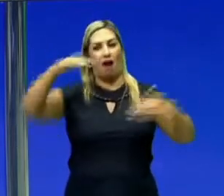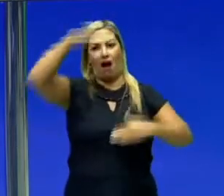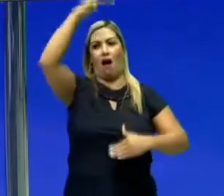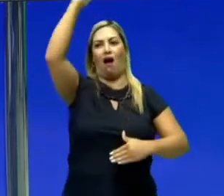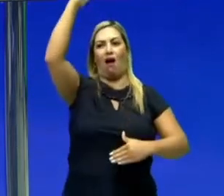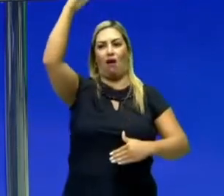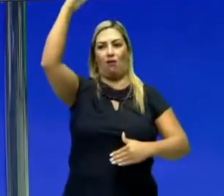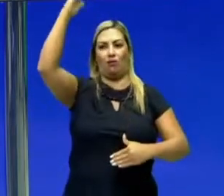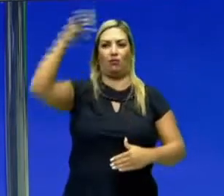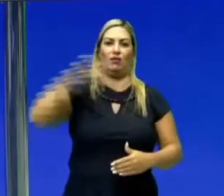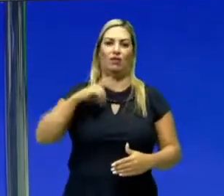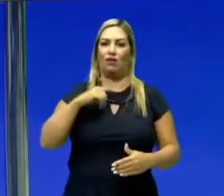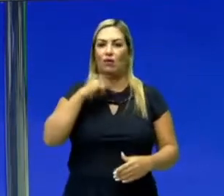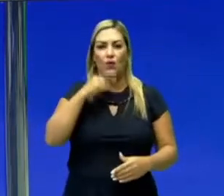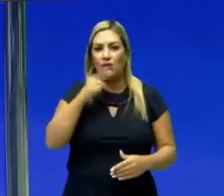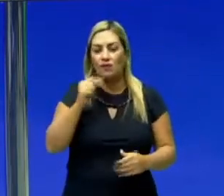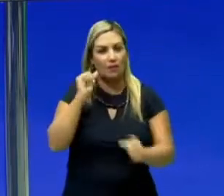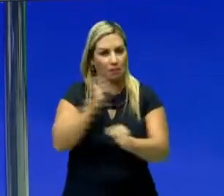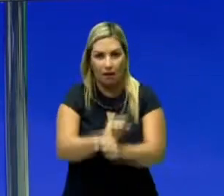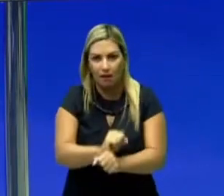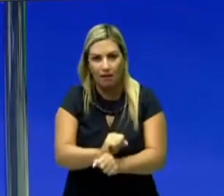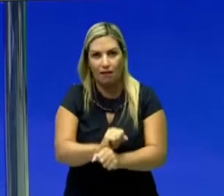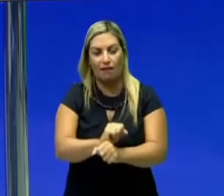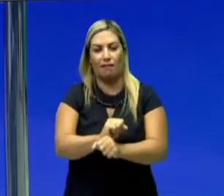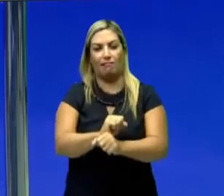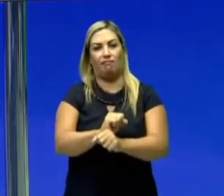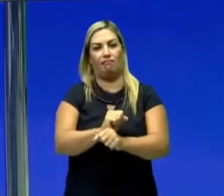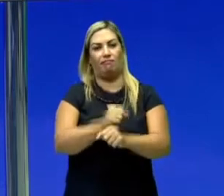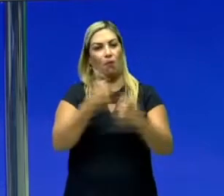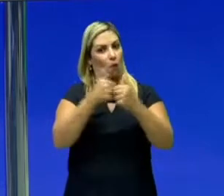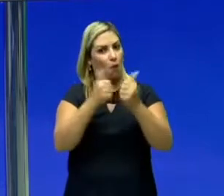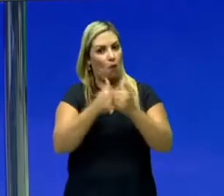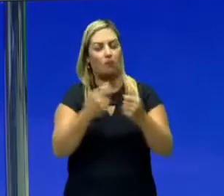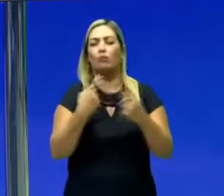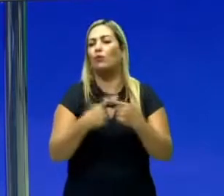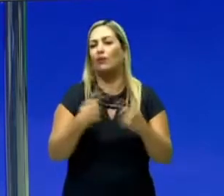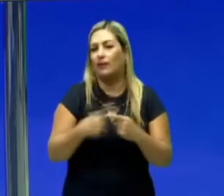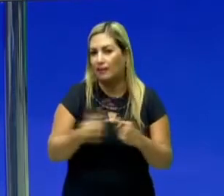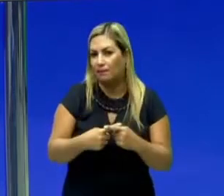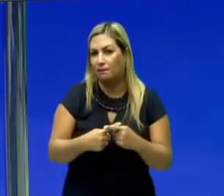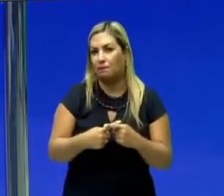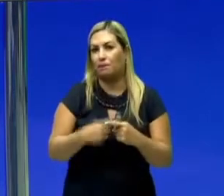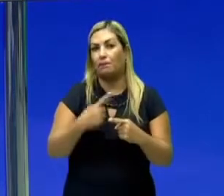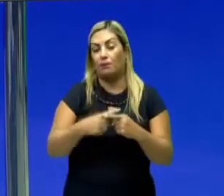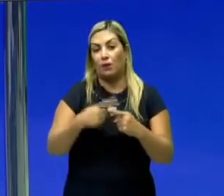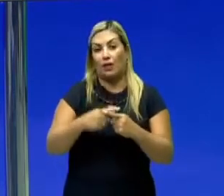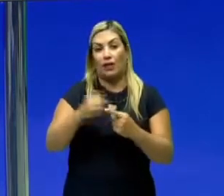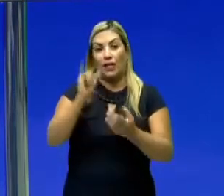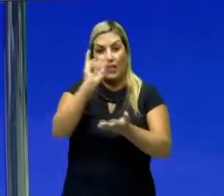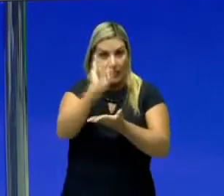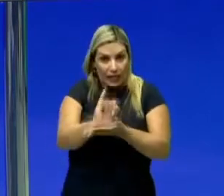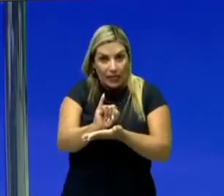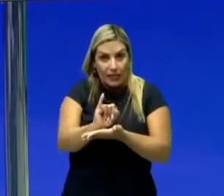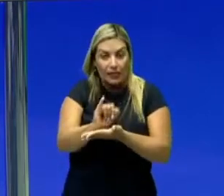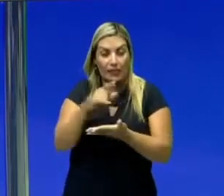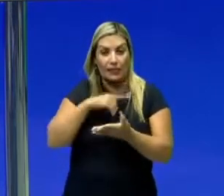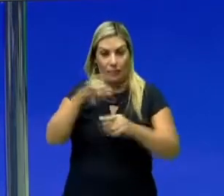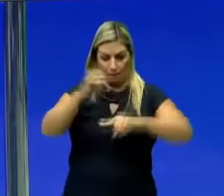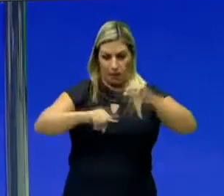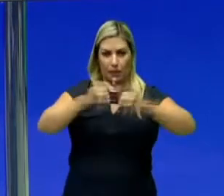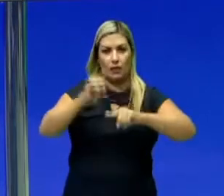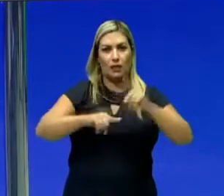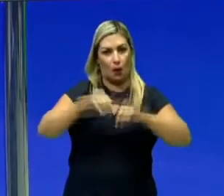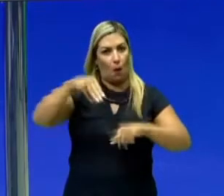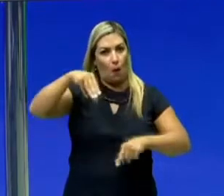não consegue parar esse cara. Por que você não consegue parar? Porque pela inércia, como ele tem uma certa massa,